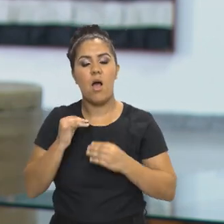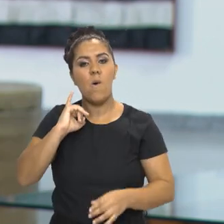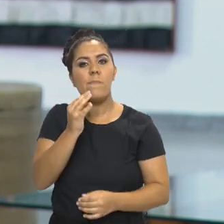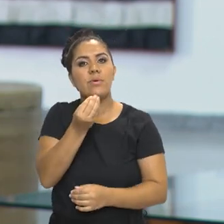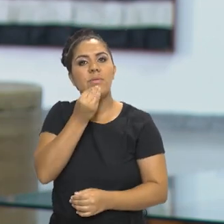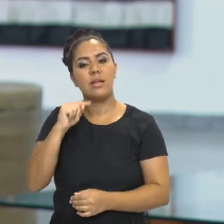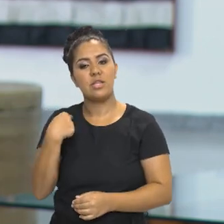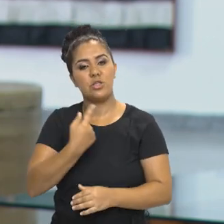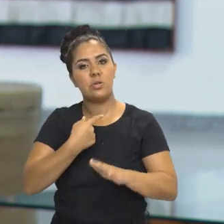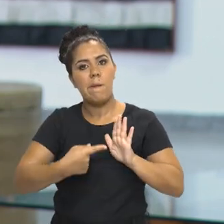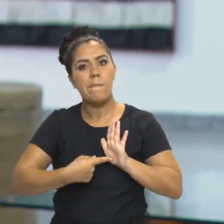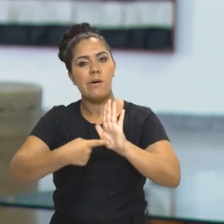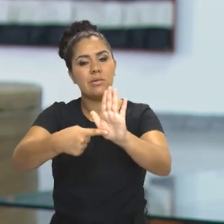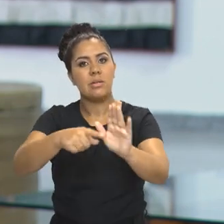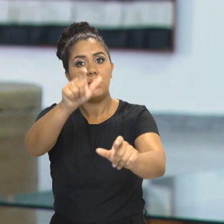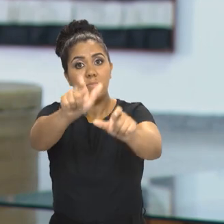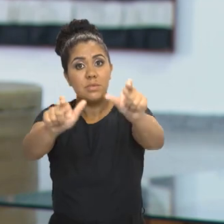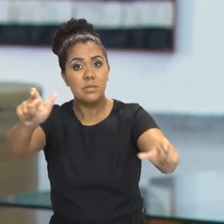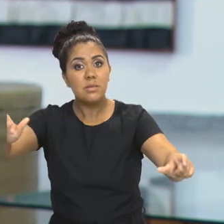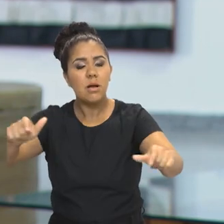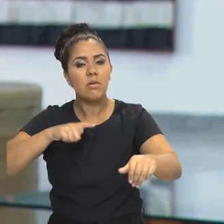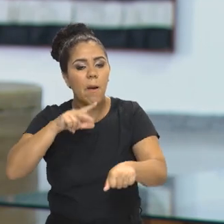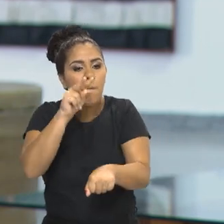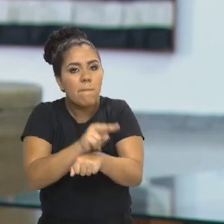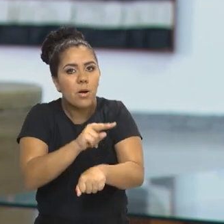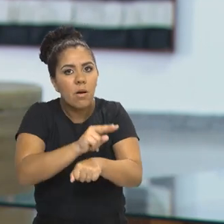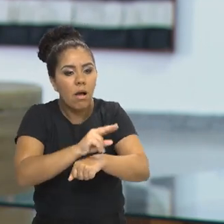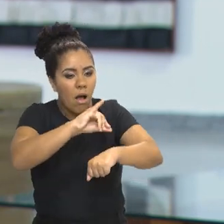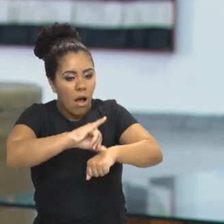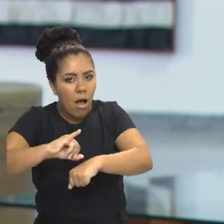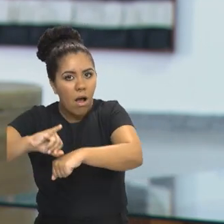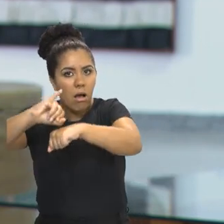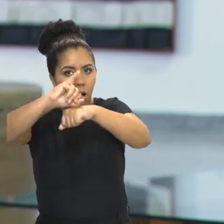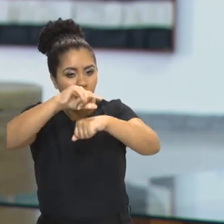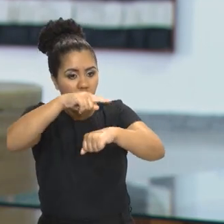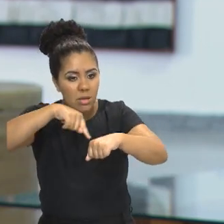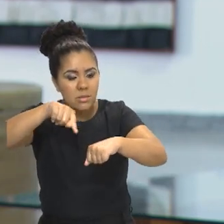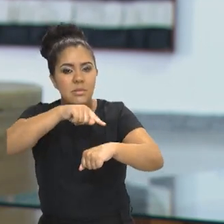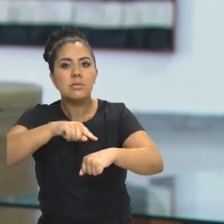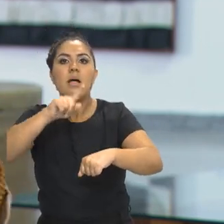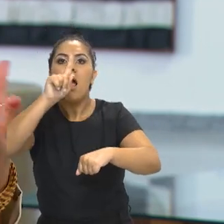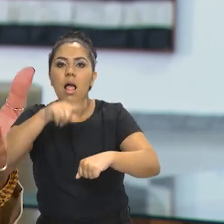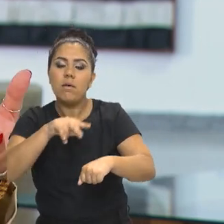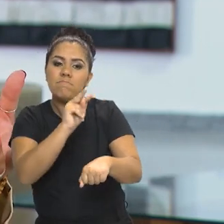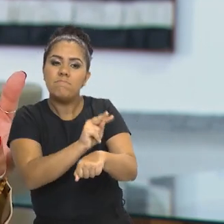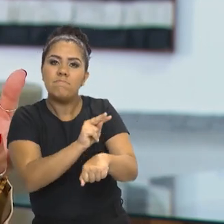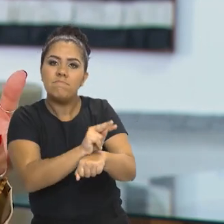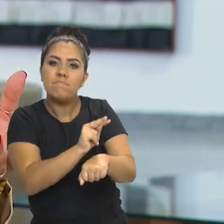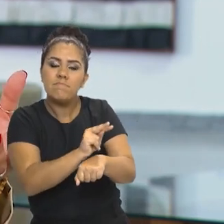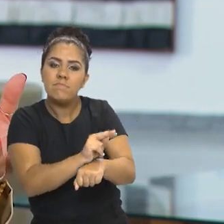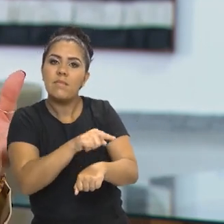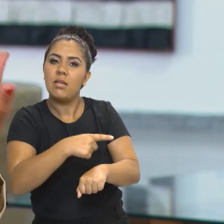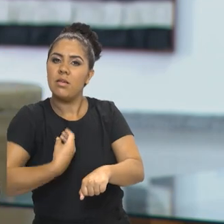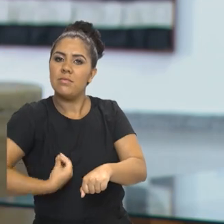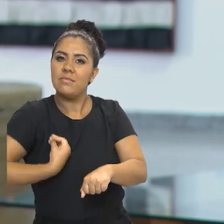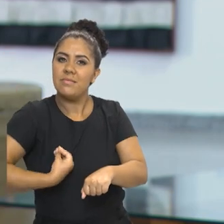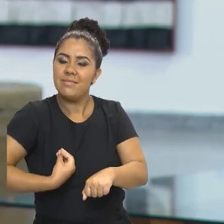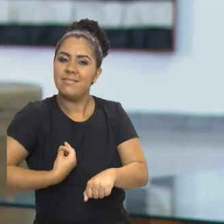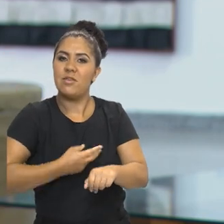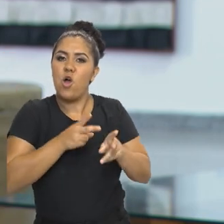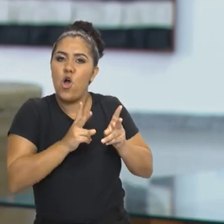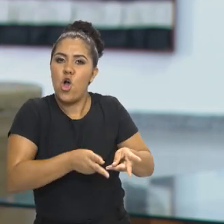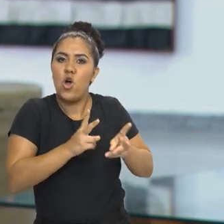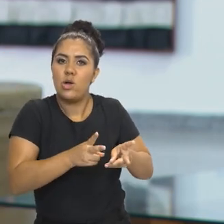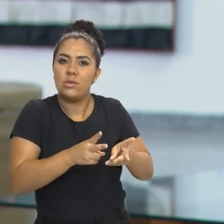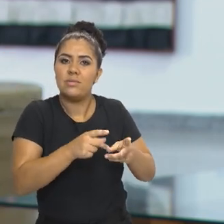gente mostrar para as pessoas que a conservação desses objetos vai para além da ideia de manter a existência deles. Eles estão